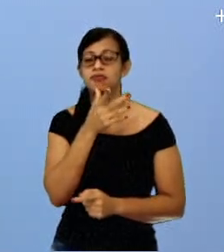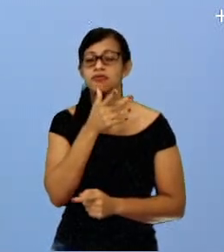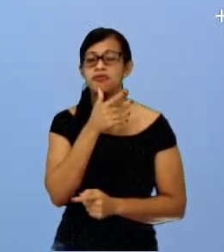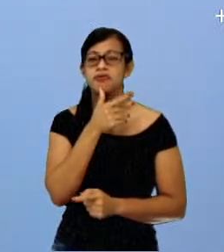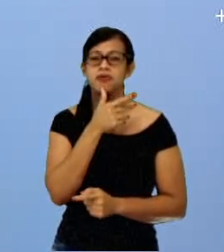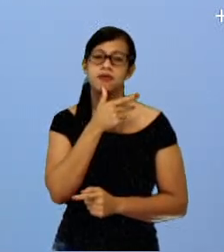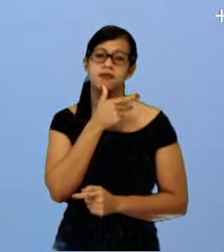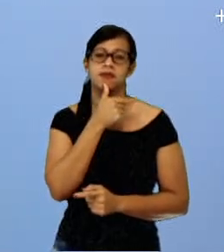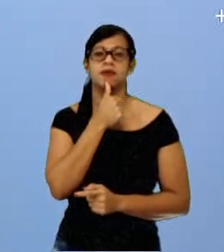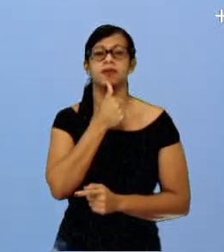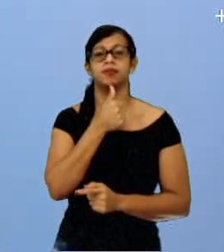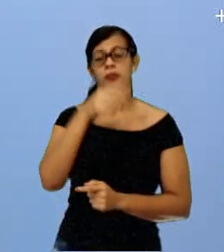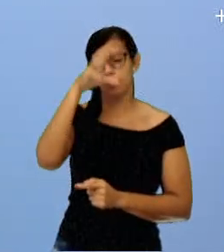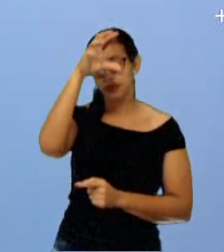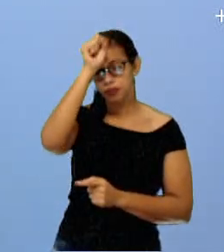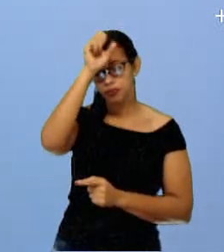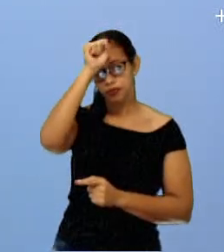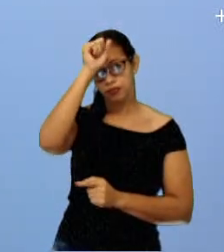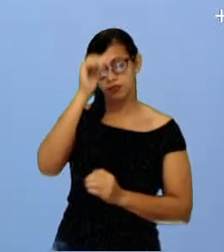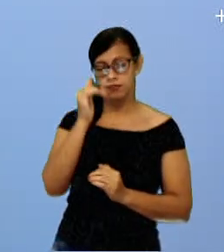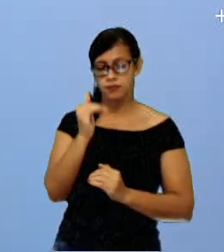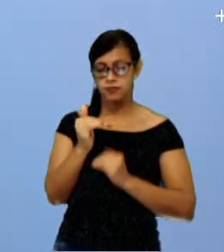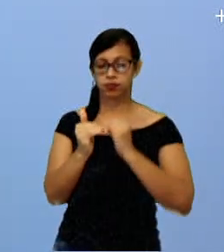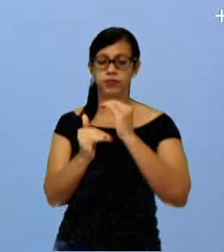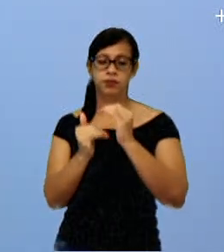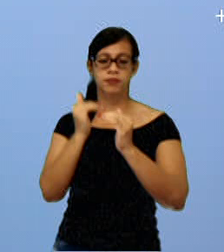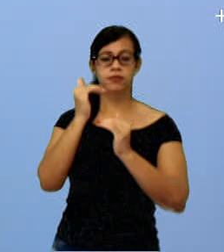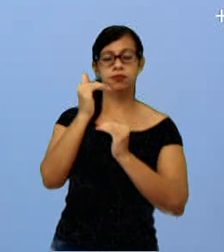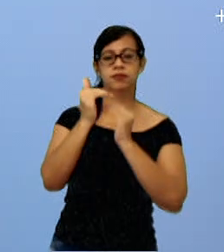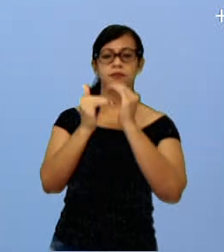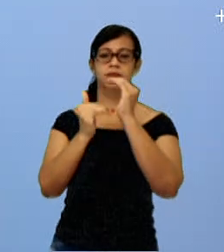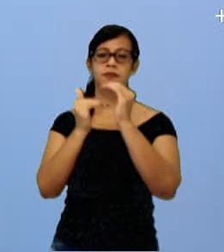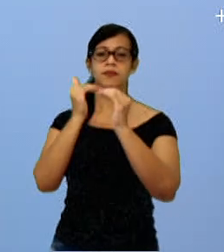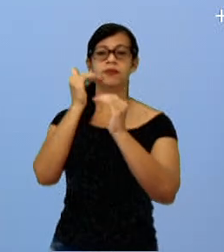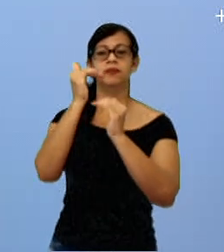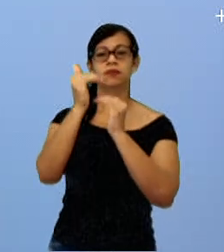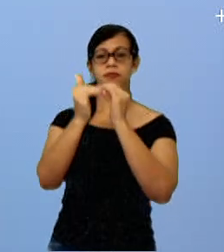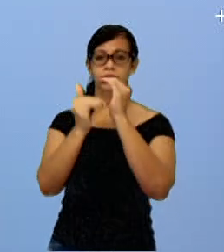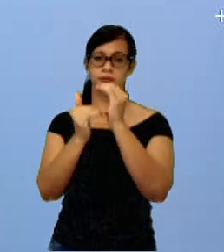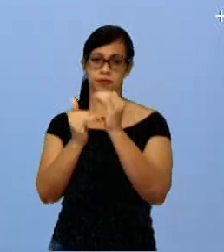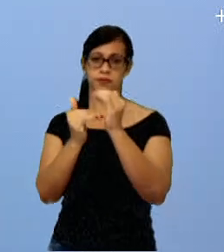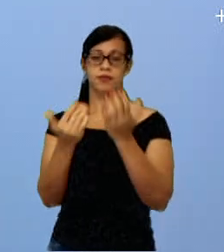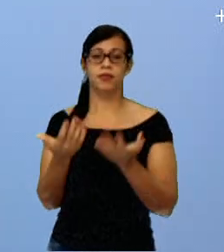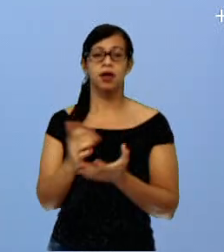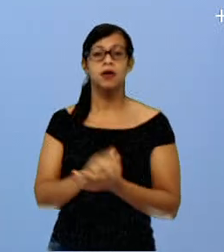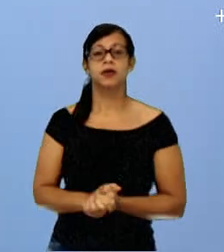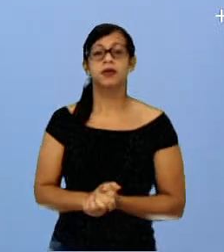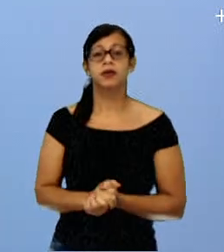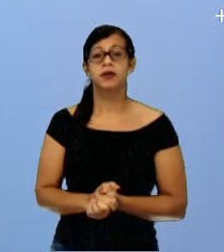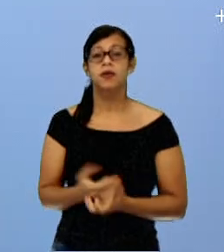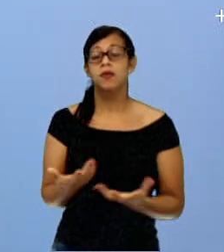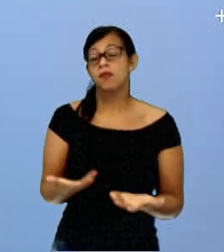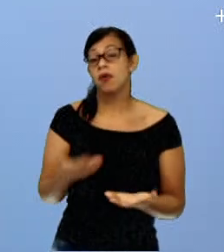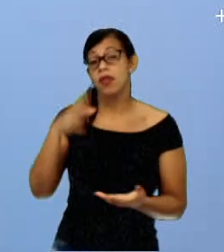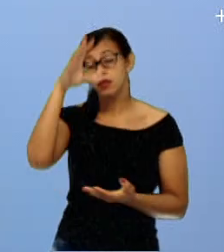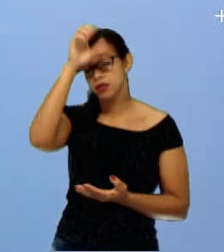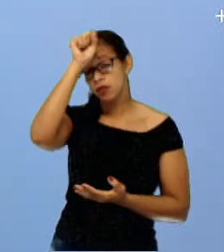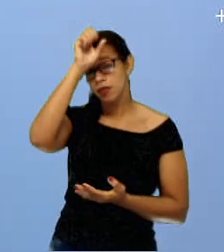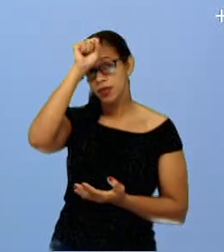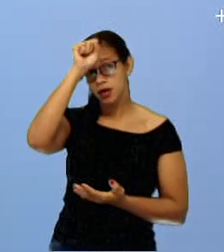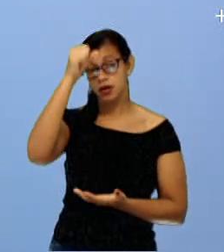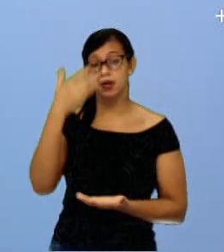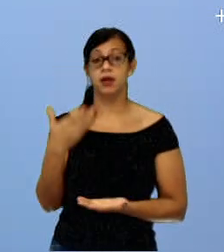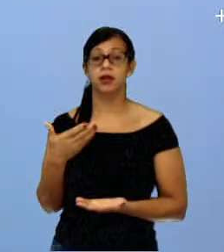tem toda uma técnica. Então, eles também, ao mesmo tempo que eles estão aprendendo a técnica da pintura, eles também vão desenvolvendo, né,